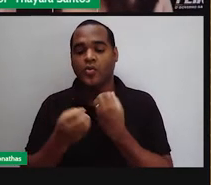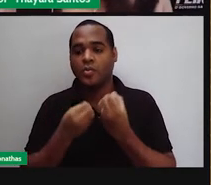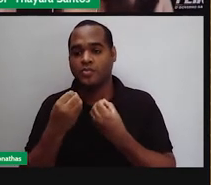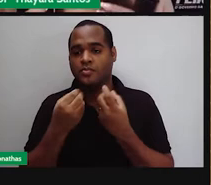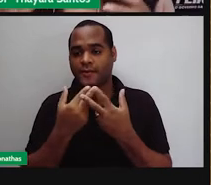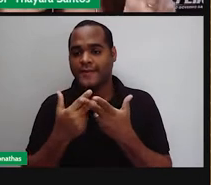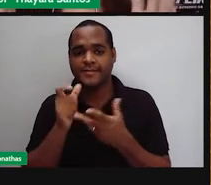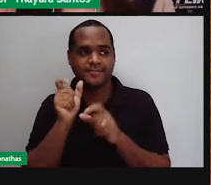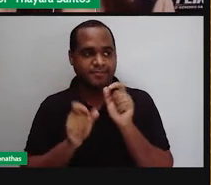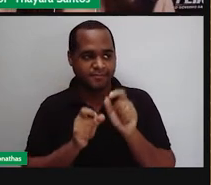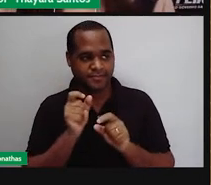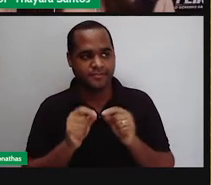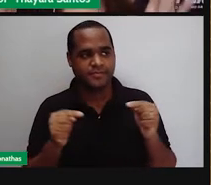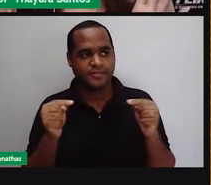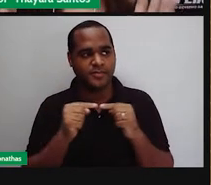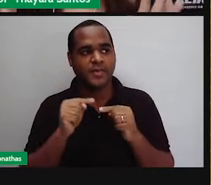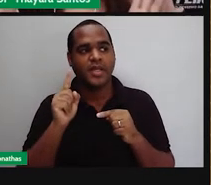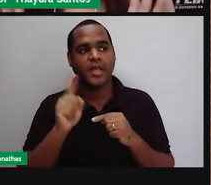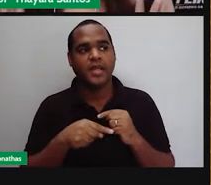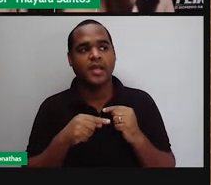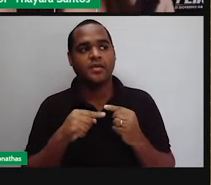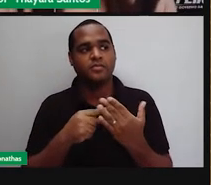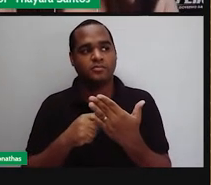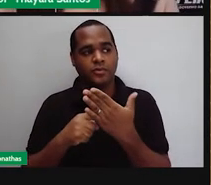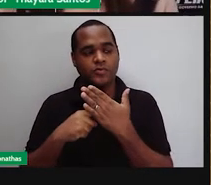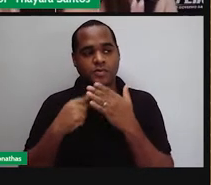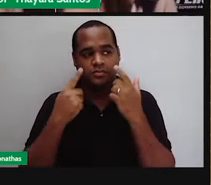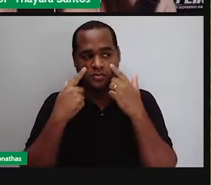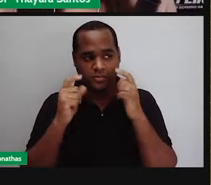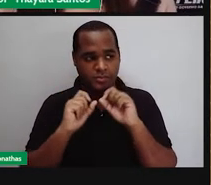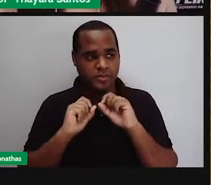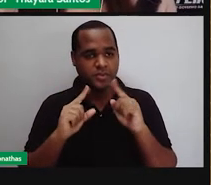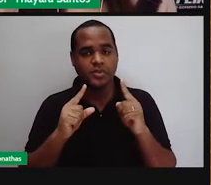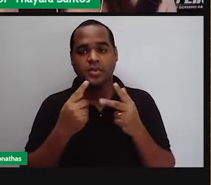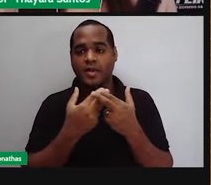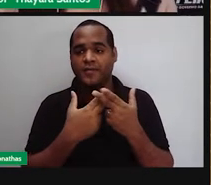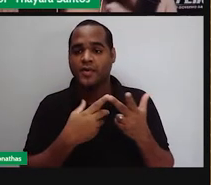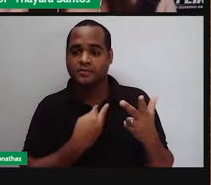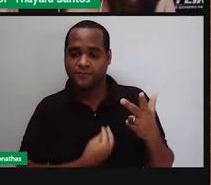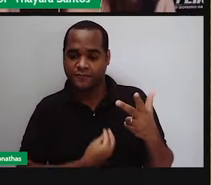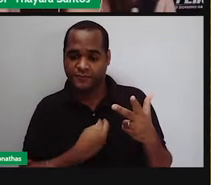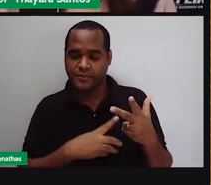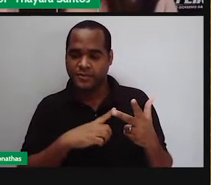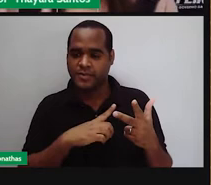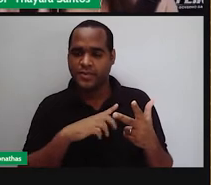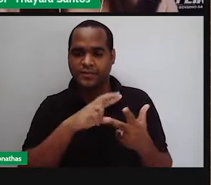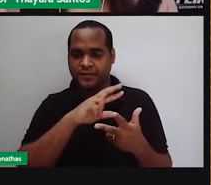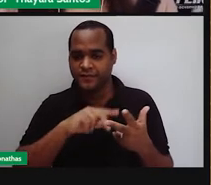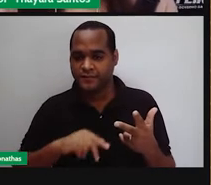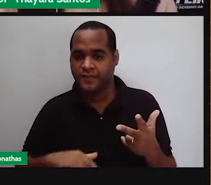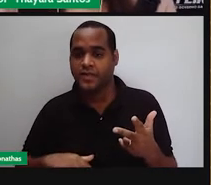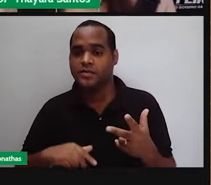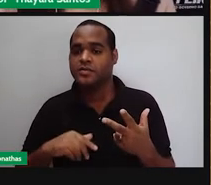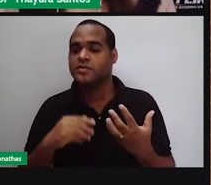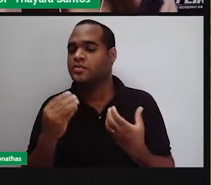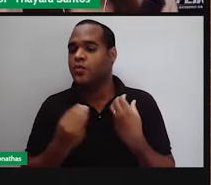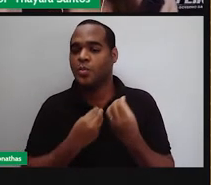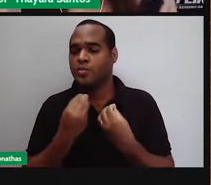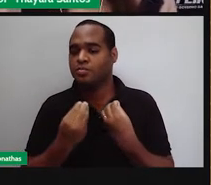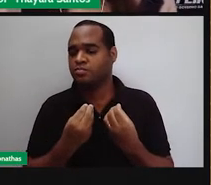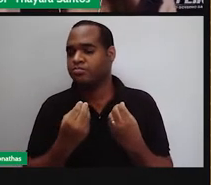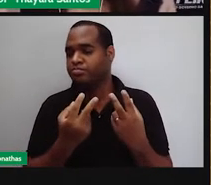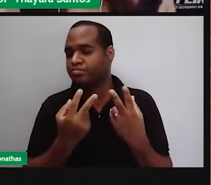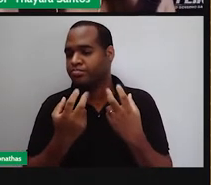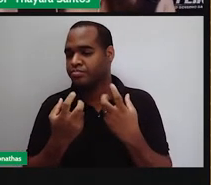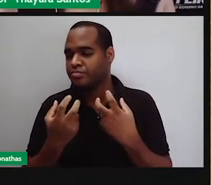objetos. Então, os bastonetes são células que nos ajudam a identificar a forma das coisas. E, além disso, a gente também consegue perceber, por causa